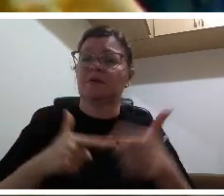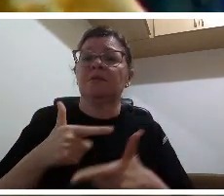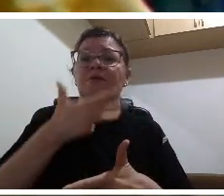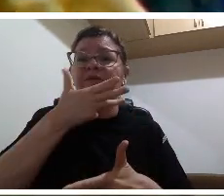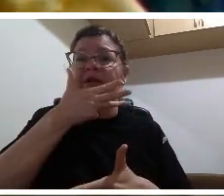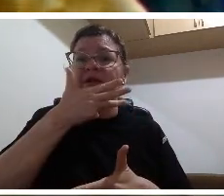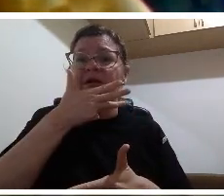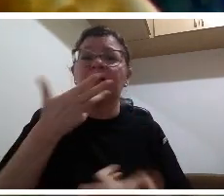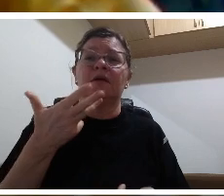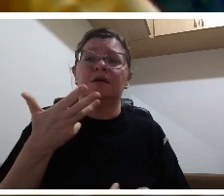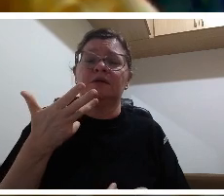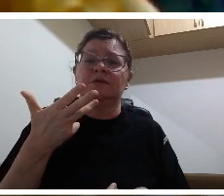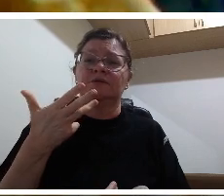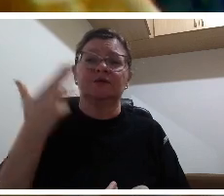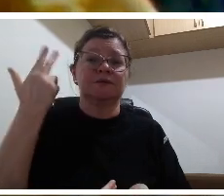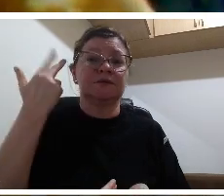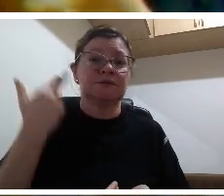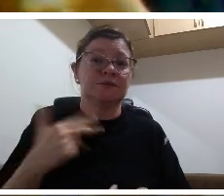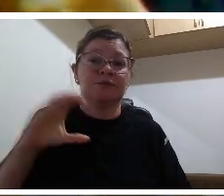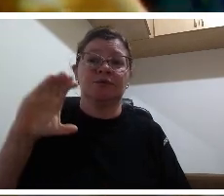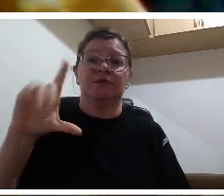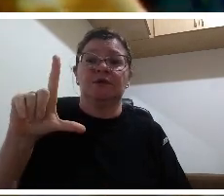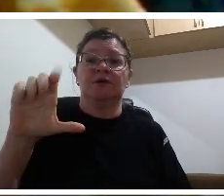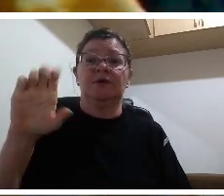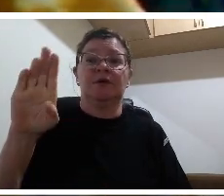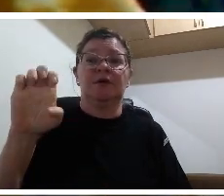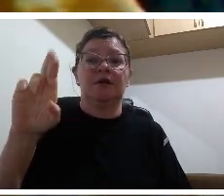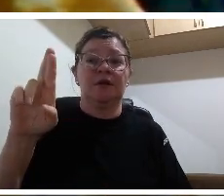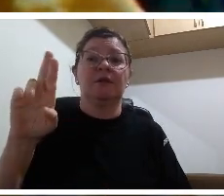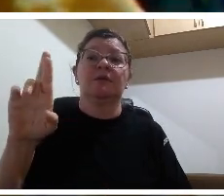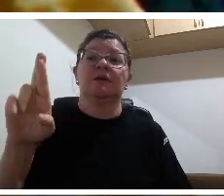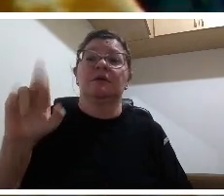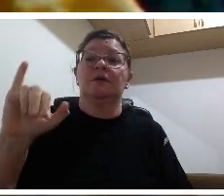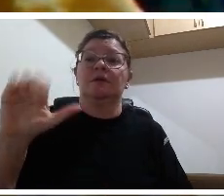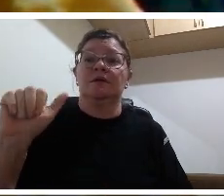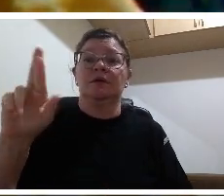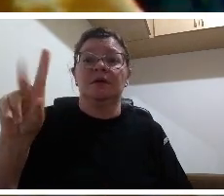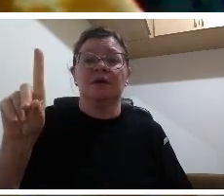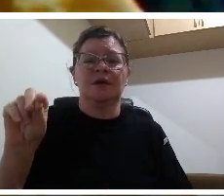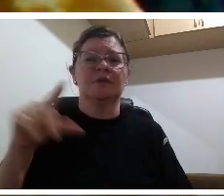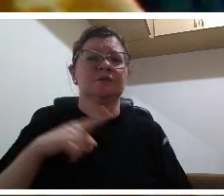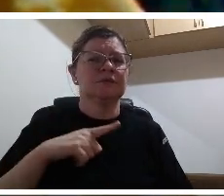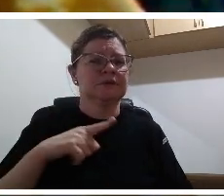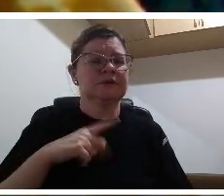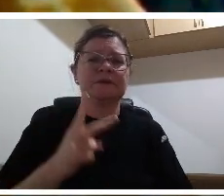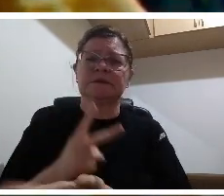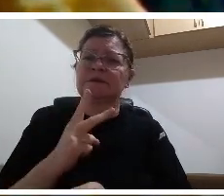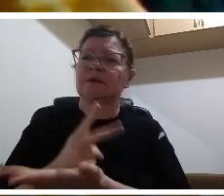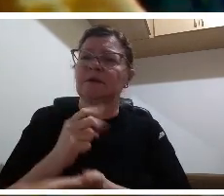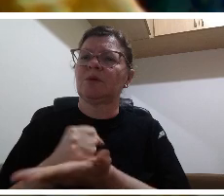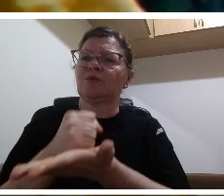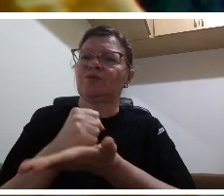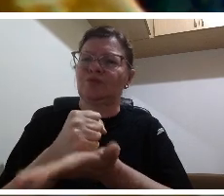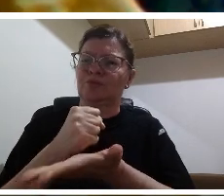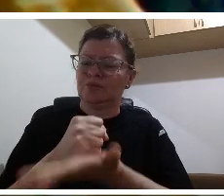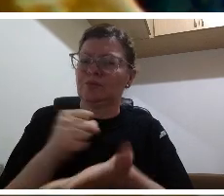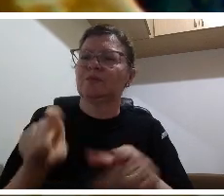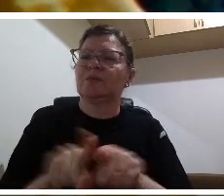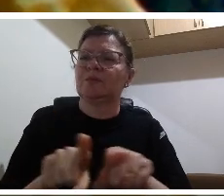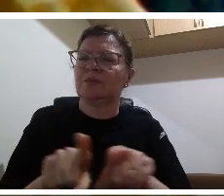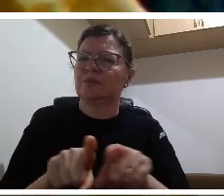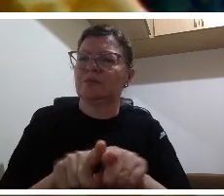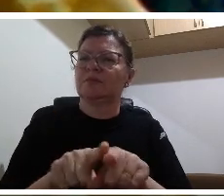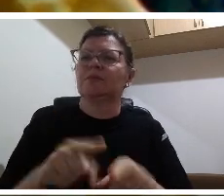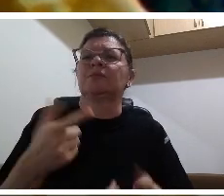sinais o Kleber e Ricardo na tecnologia nos assessorando de forma brilhante essa semana professor